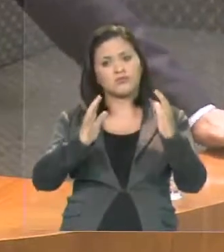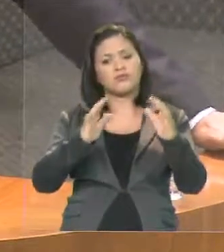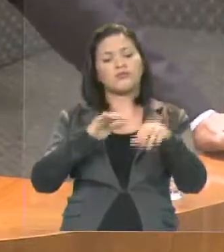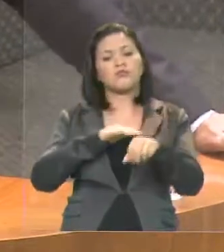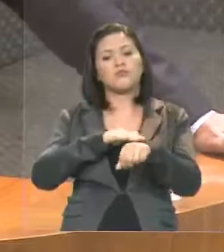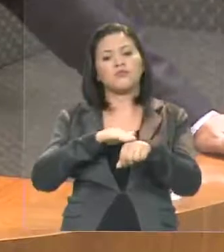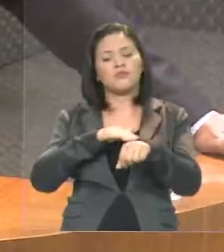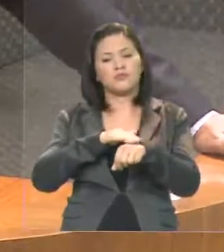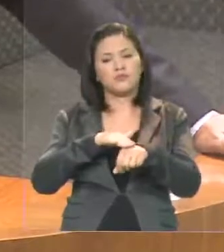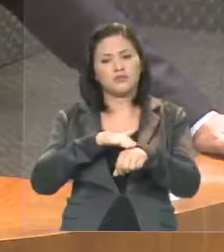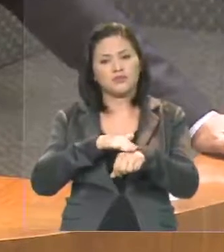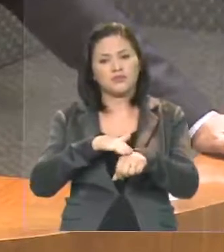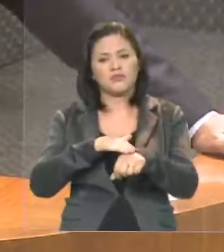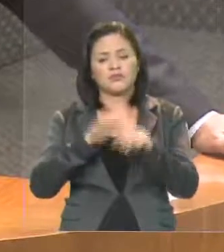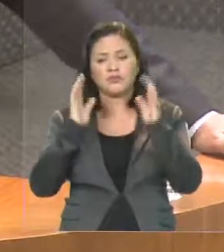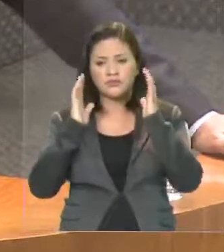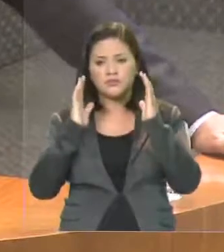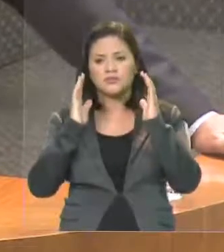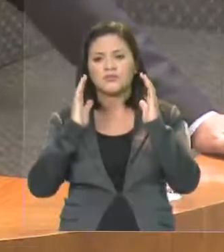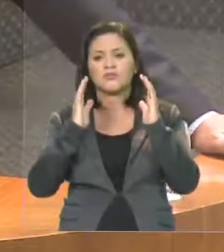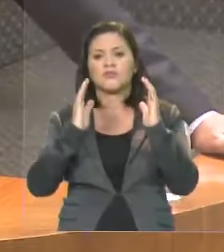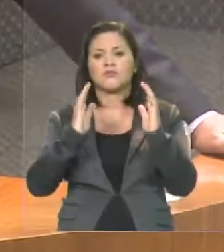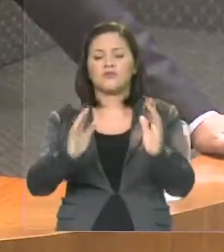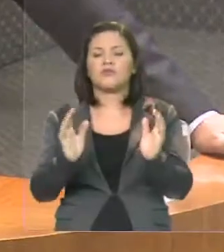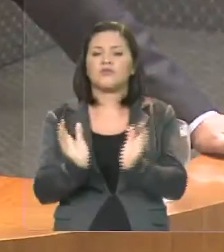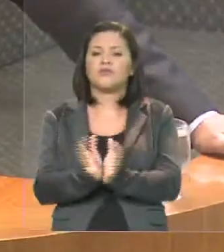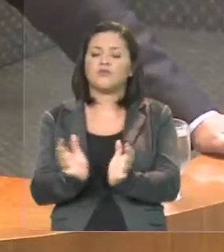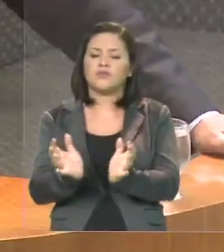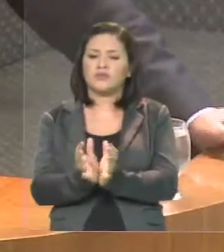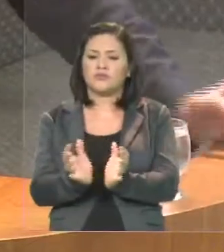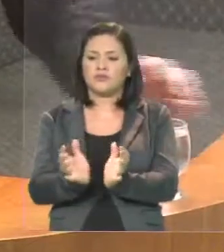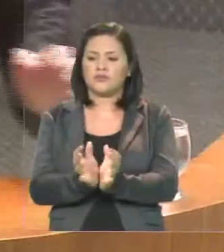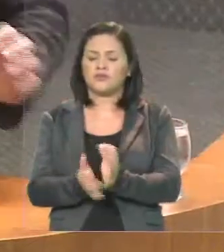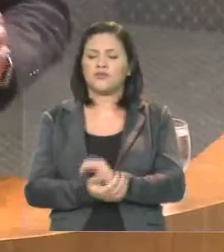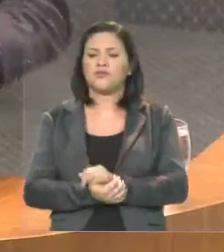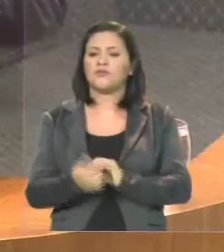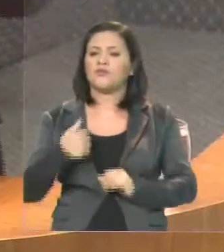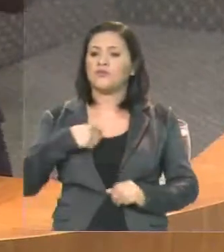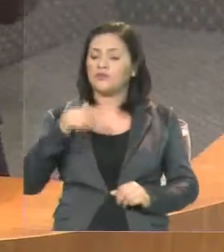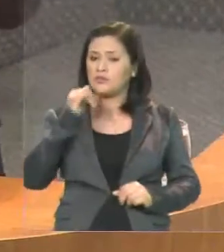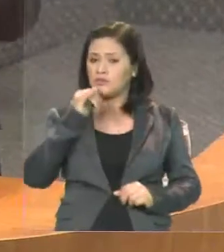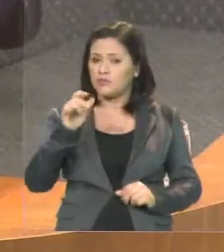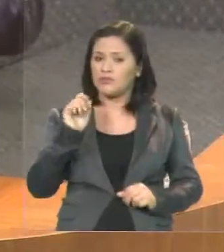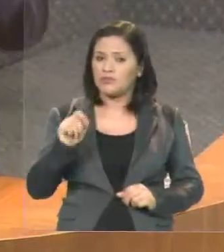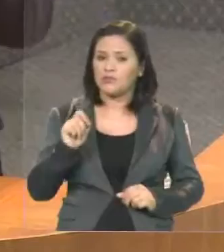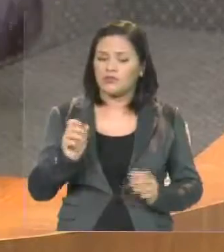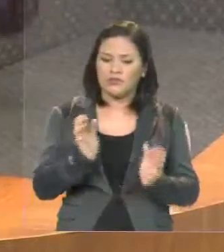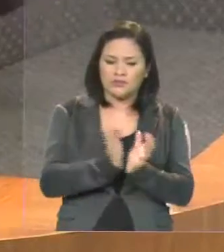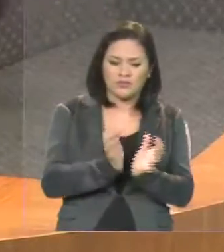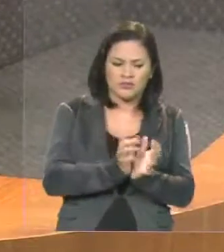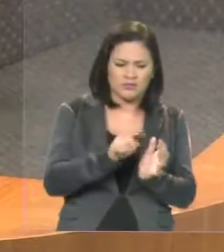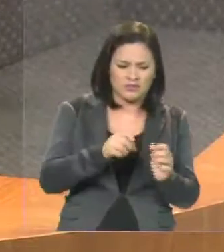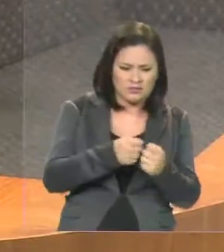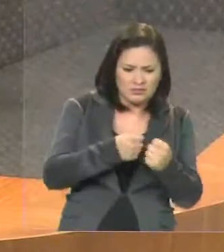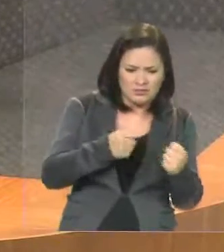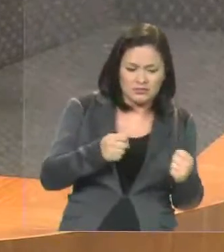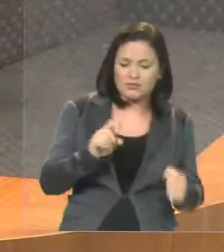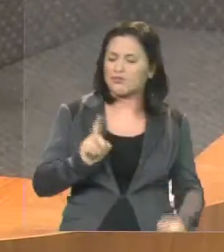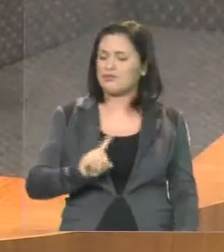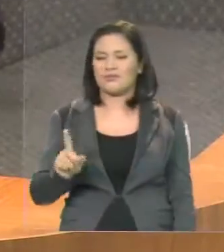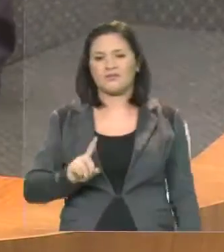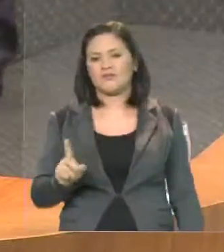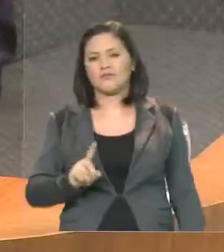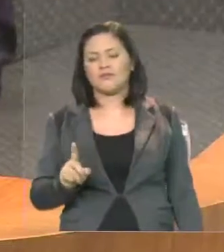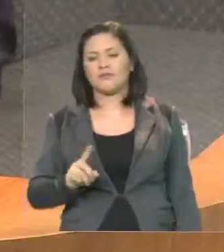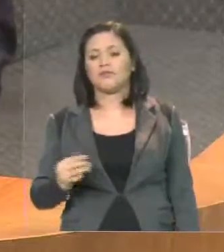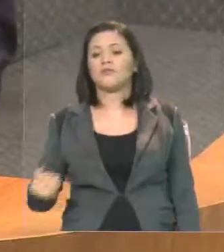e respeito àqueles que fazem o partido. Eu tenho dito que partido não é grande em si, grandes são as pessoas que